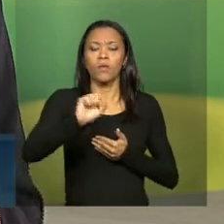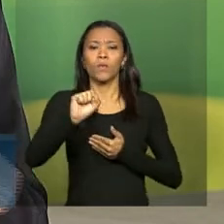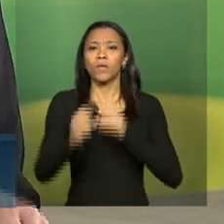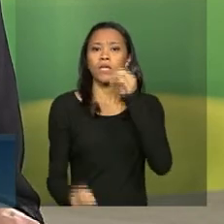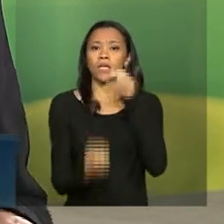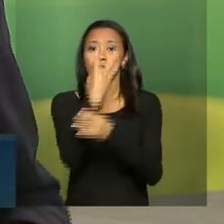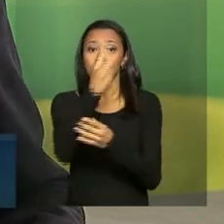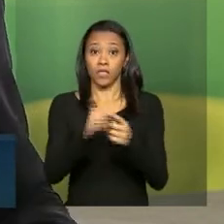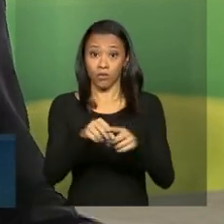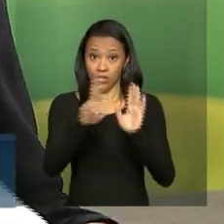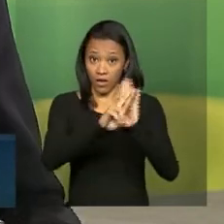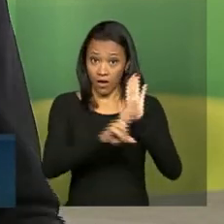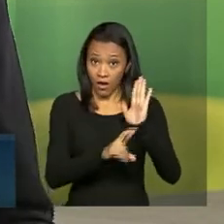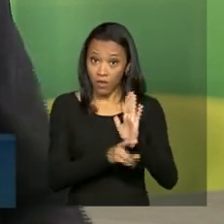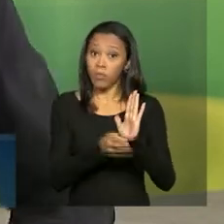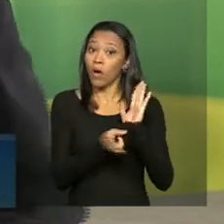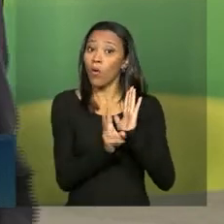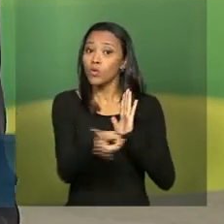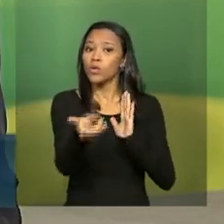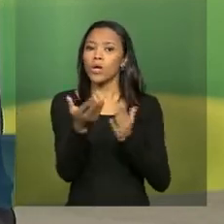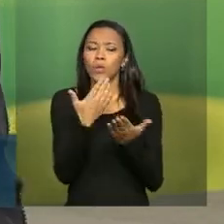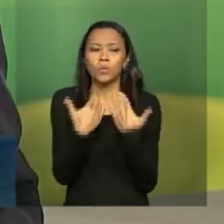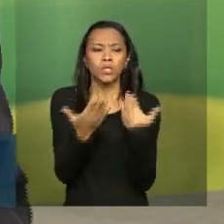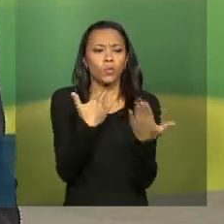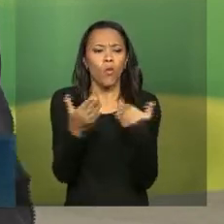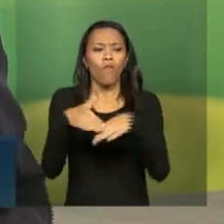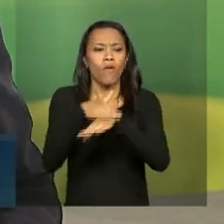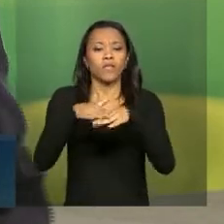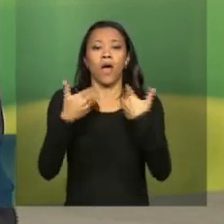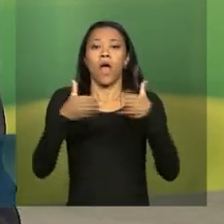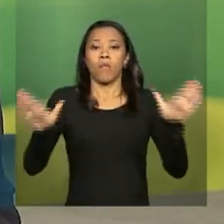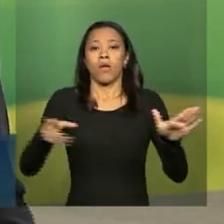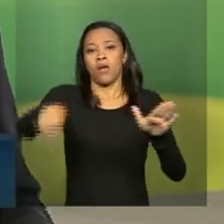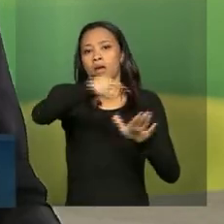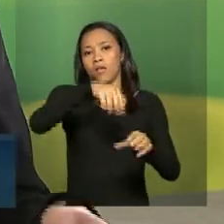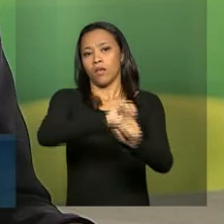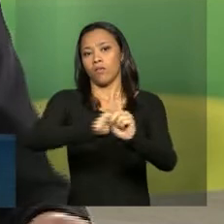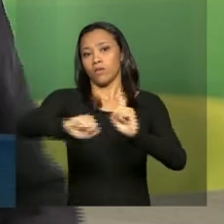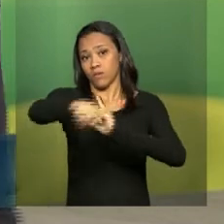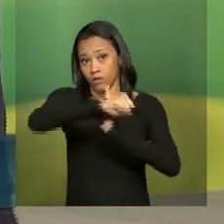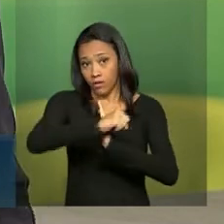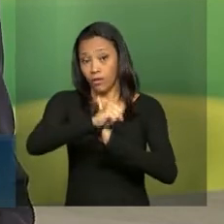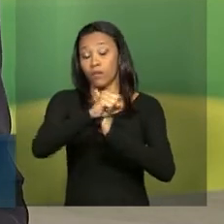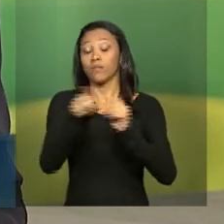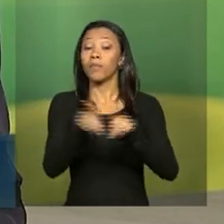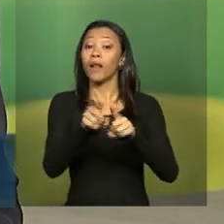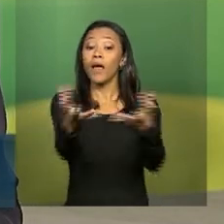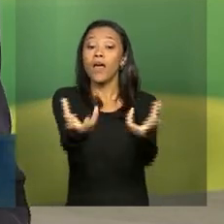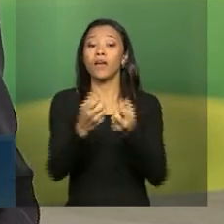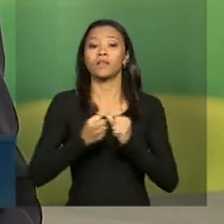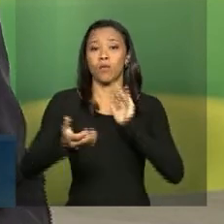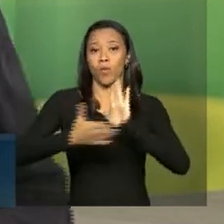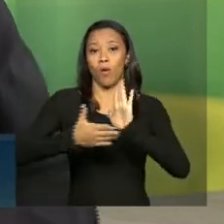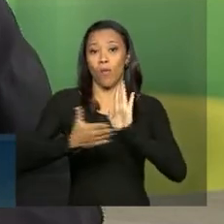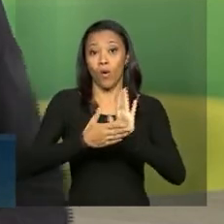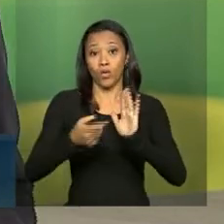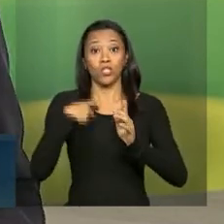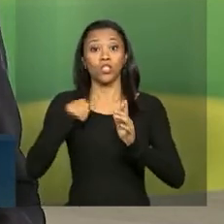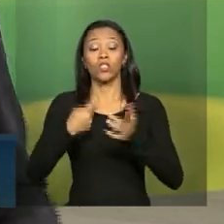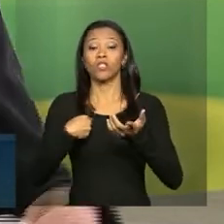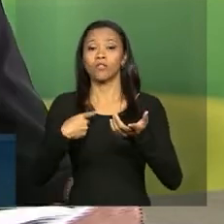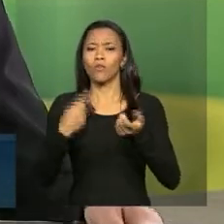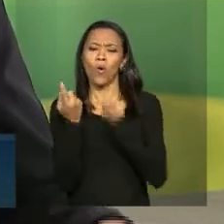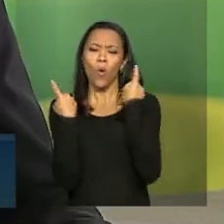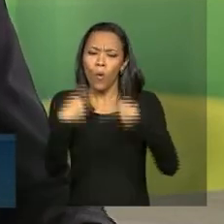criação de mecanismos para manter o diálogo aberto com a sociedade civil organizada, para receber, então, propostas de combate à